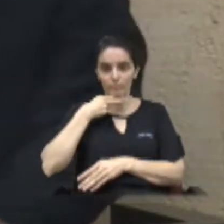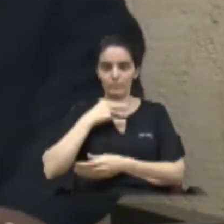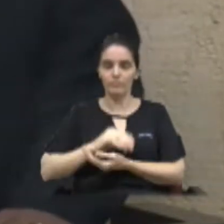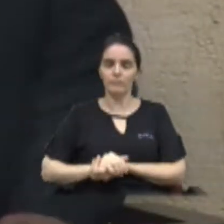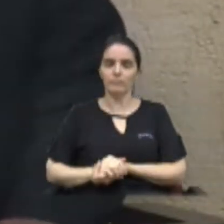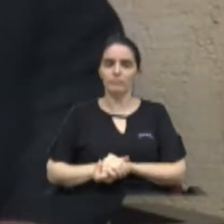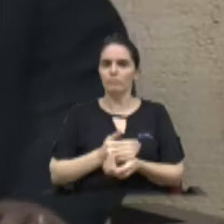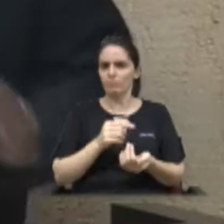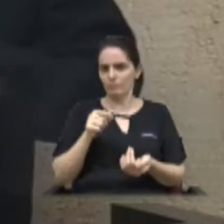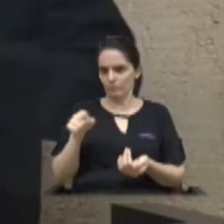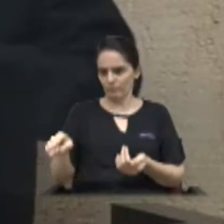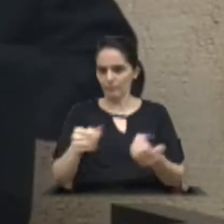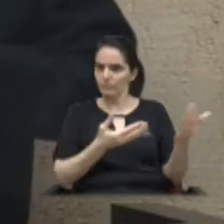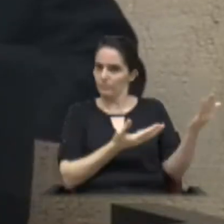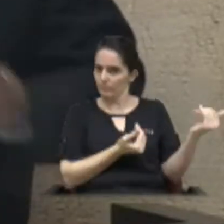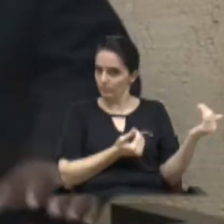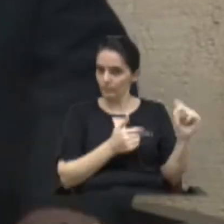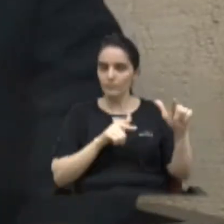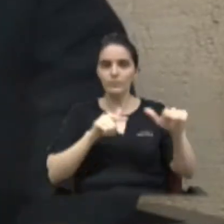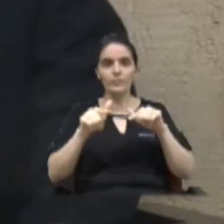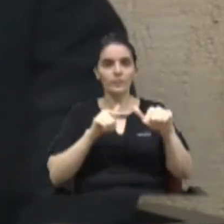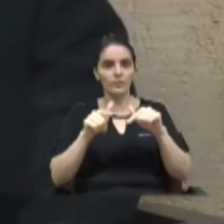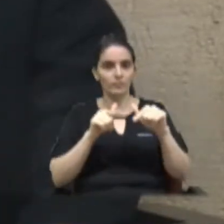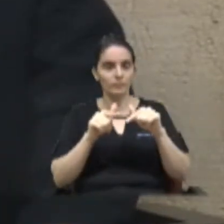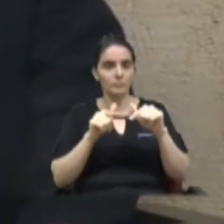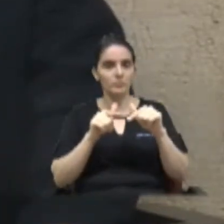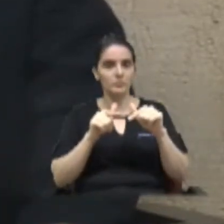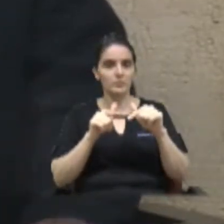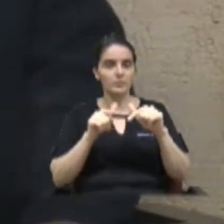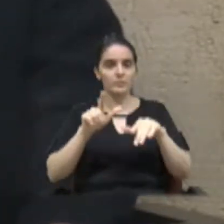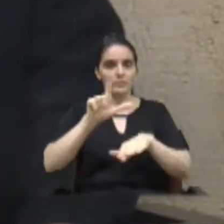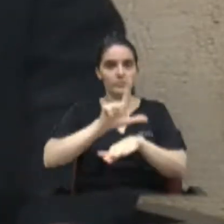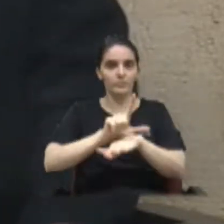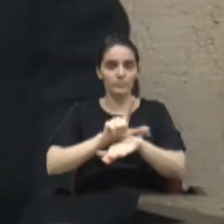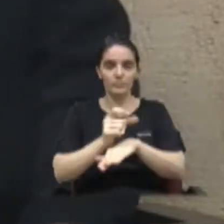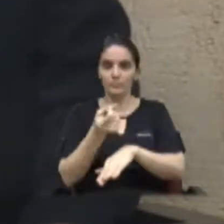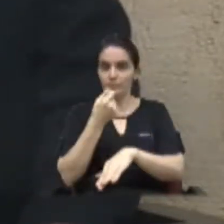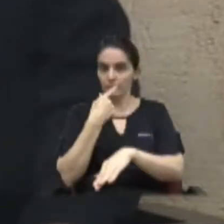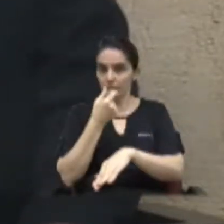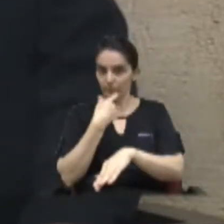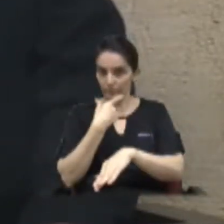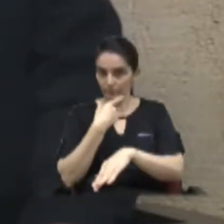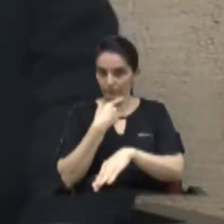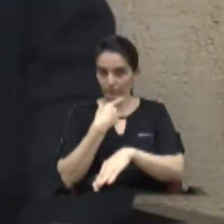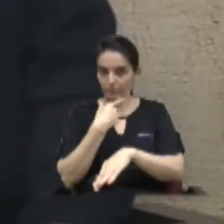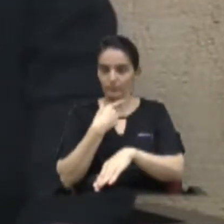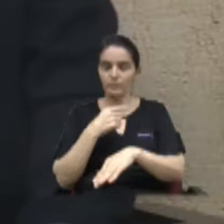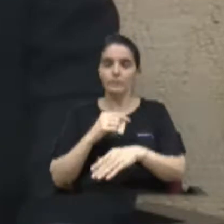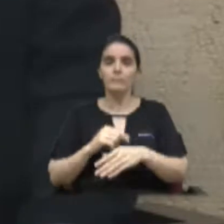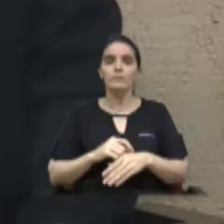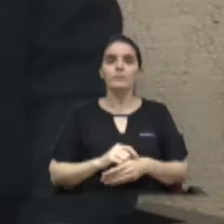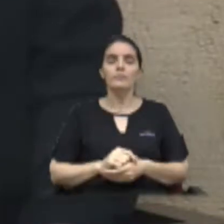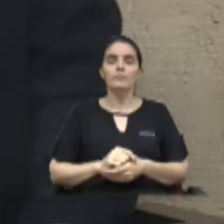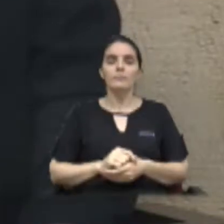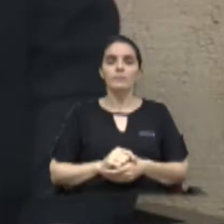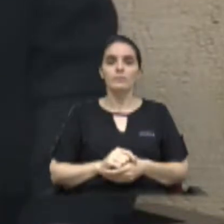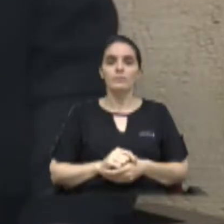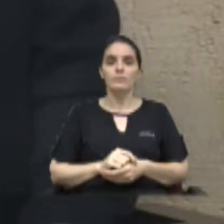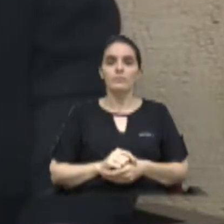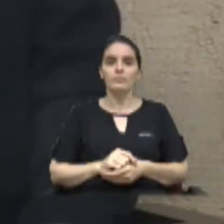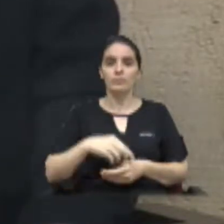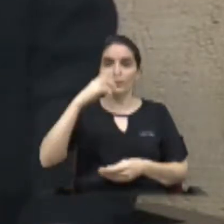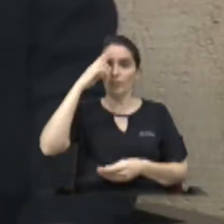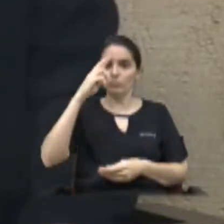jovem, trabalhou como farmacêutico na famosa farmácia Santana do senhor